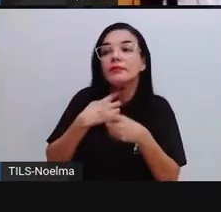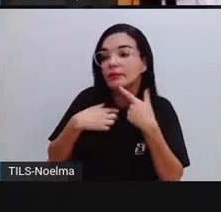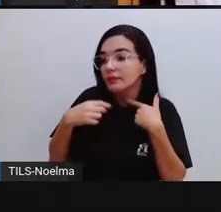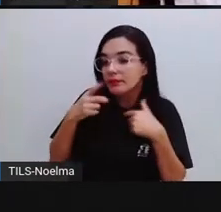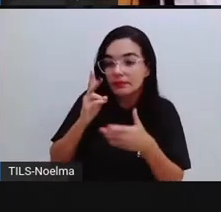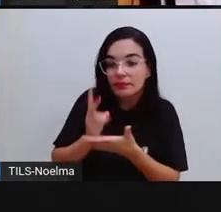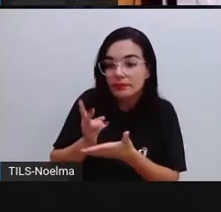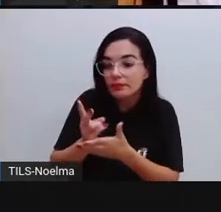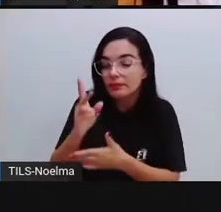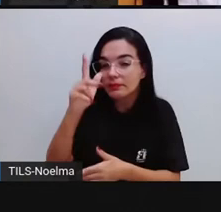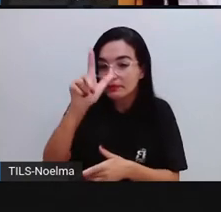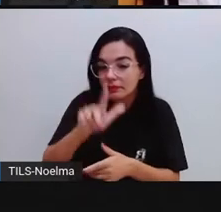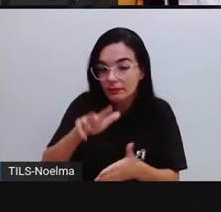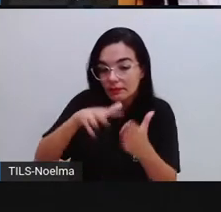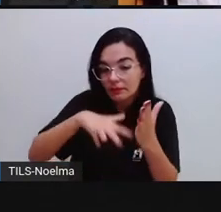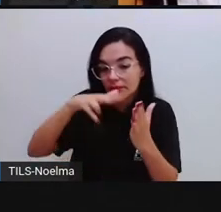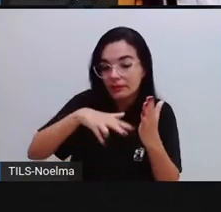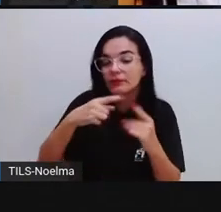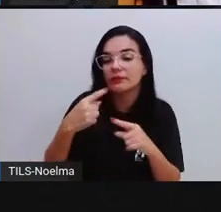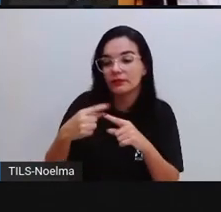Então, há essa fotografia também.